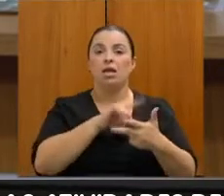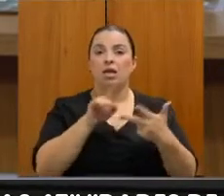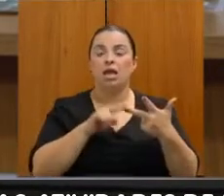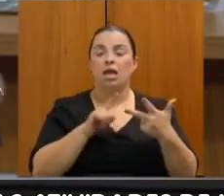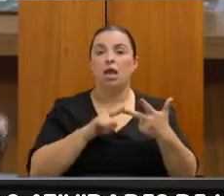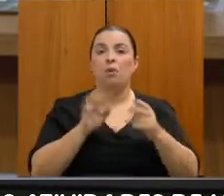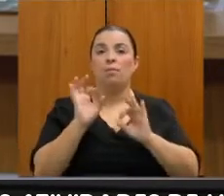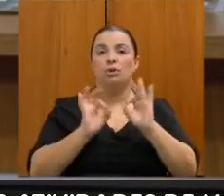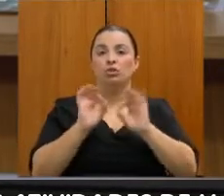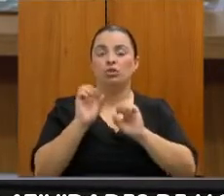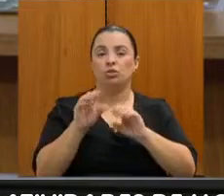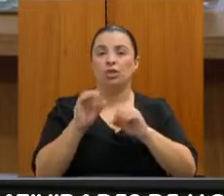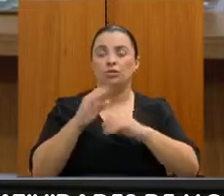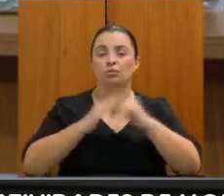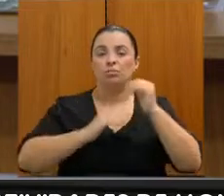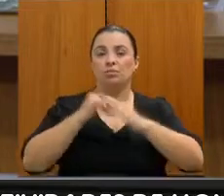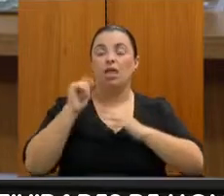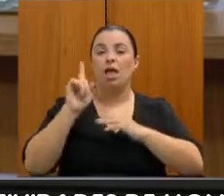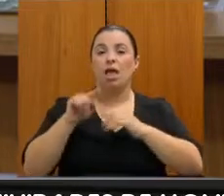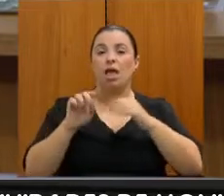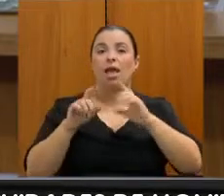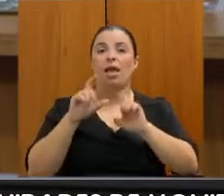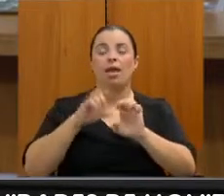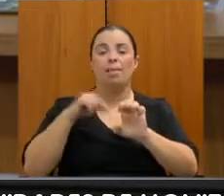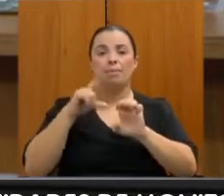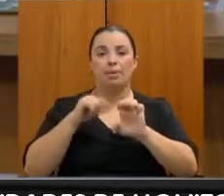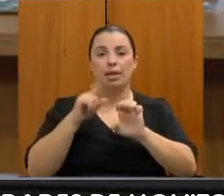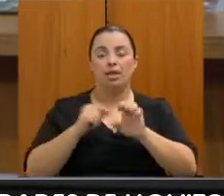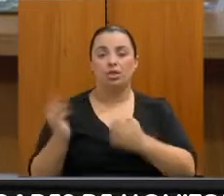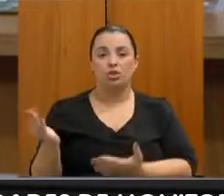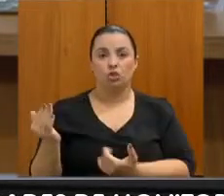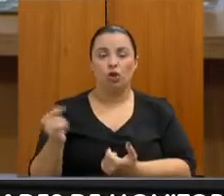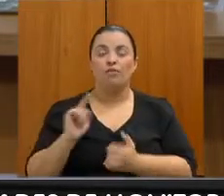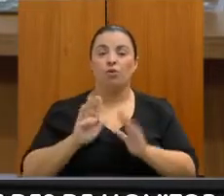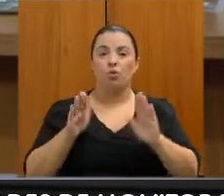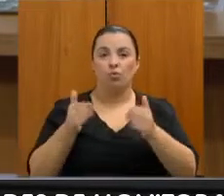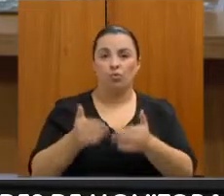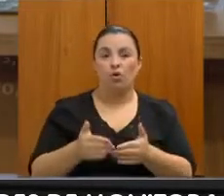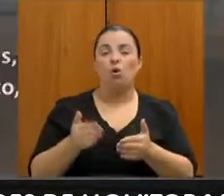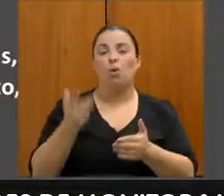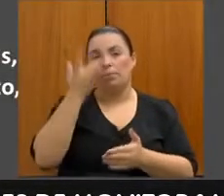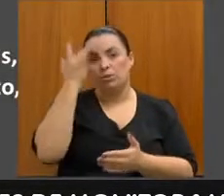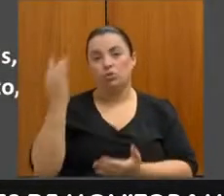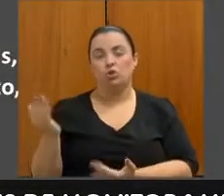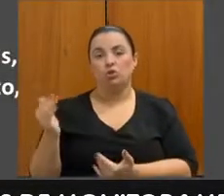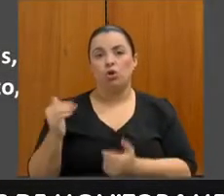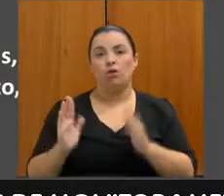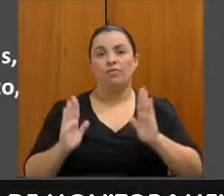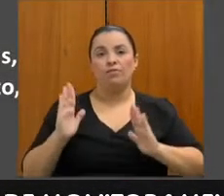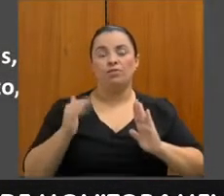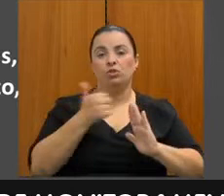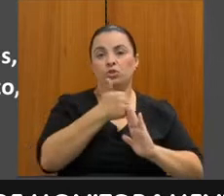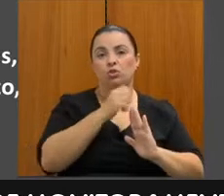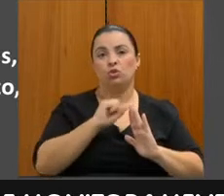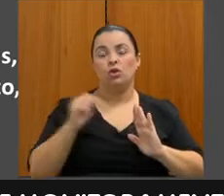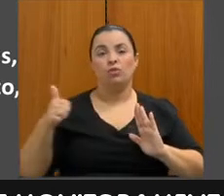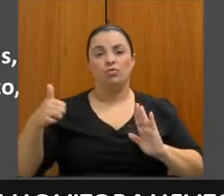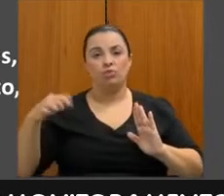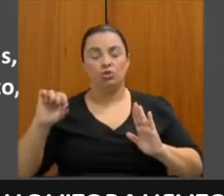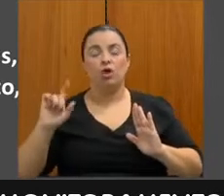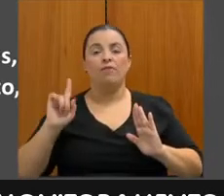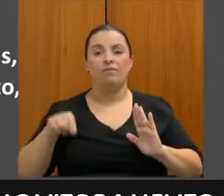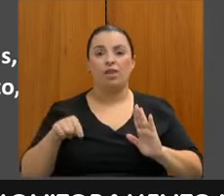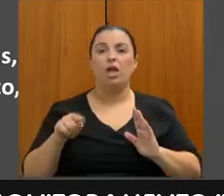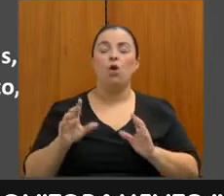é o Emprenda Jovem, que atende prioritariamente o público jovem, de 18 a 29 anos, também um público historicamente excluído do